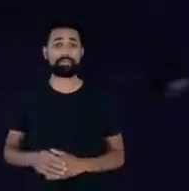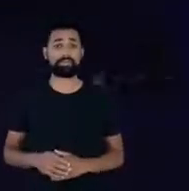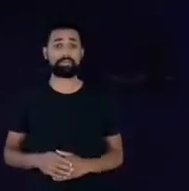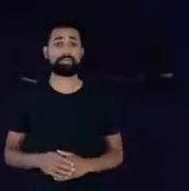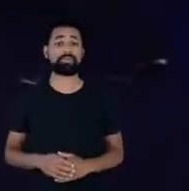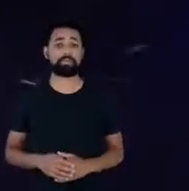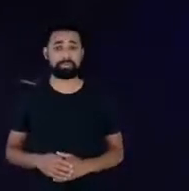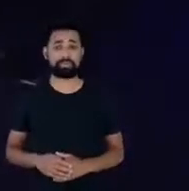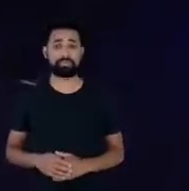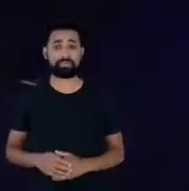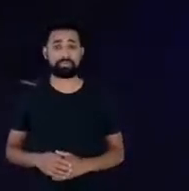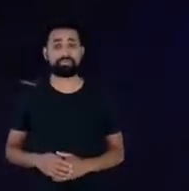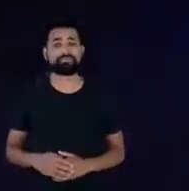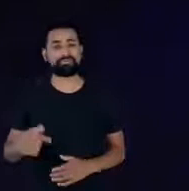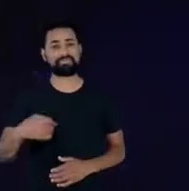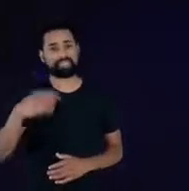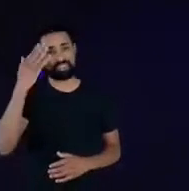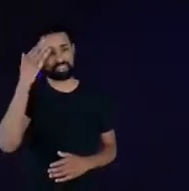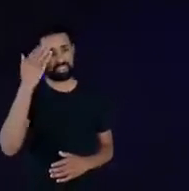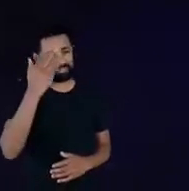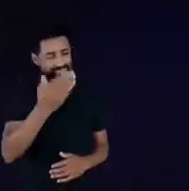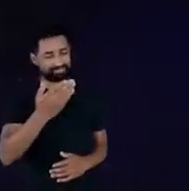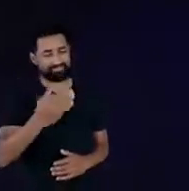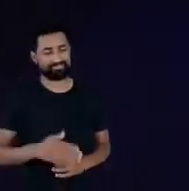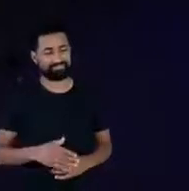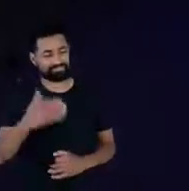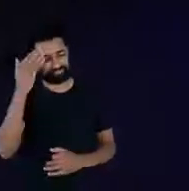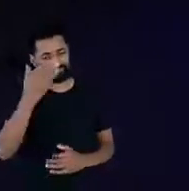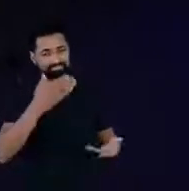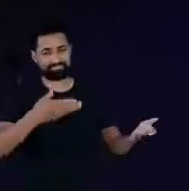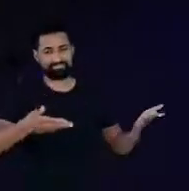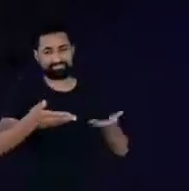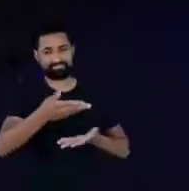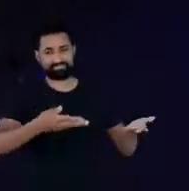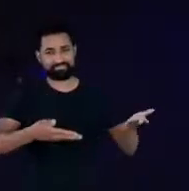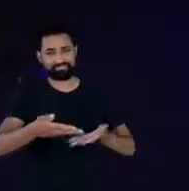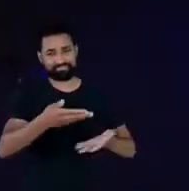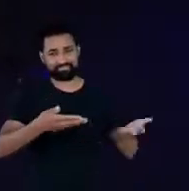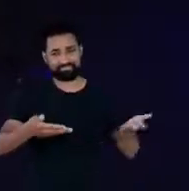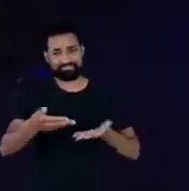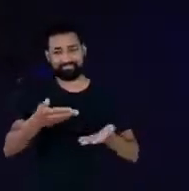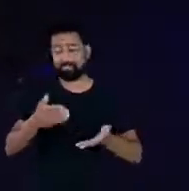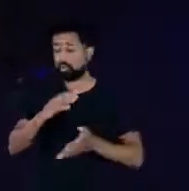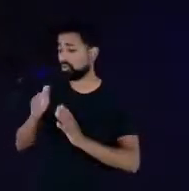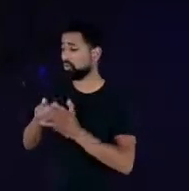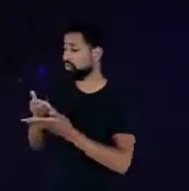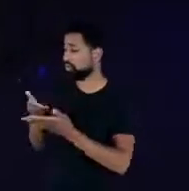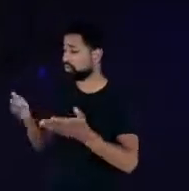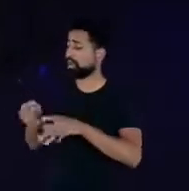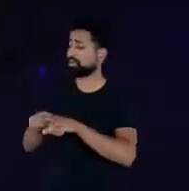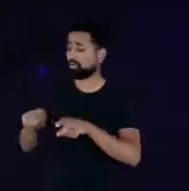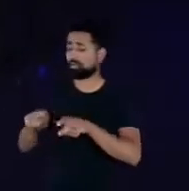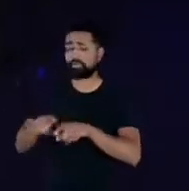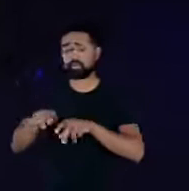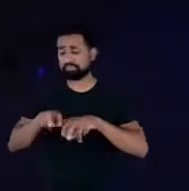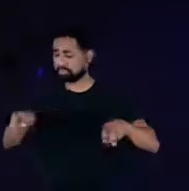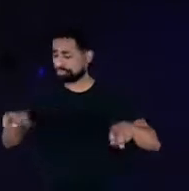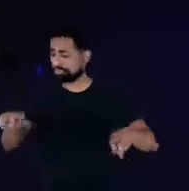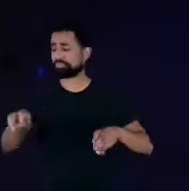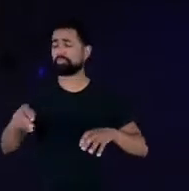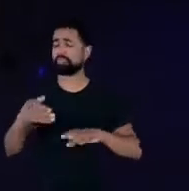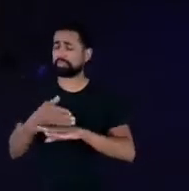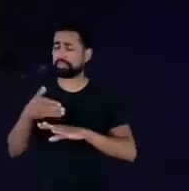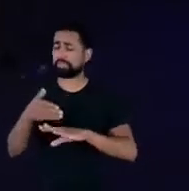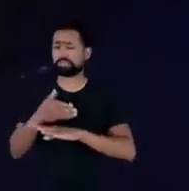nós agradecemos Elvira pela moderação realizada neste painel todos que também aqui participaram Paulo Luciano Marcel